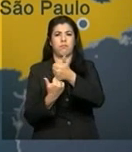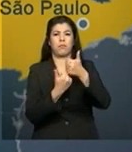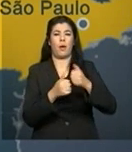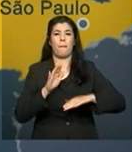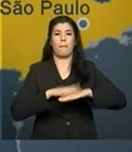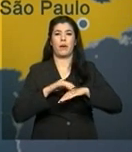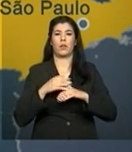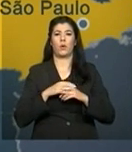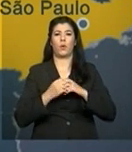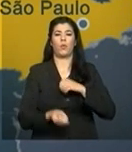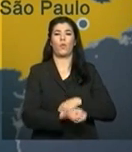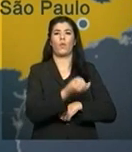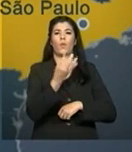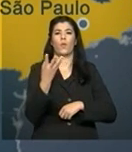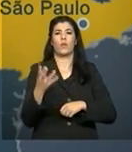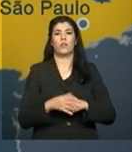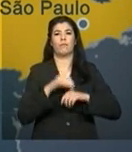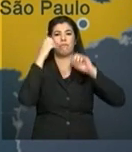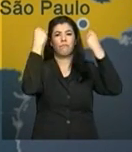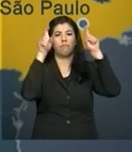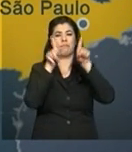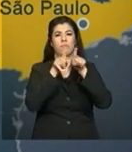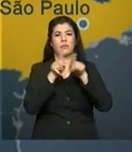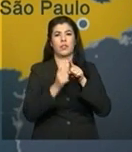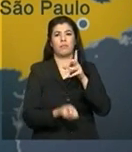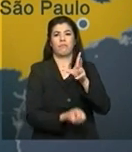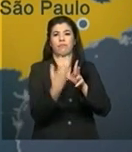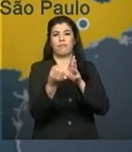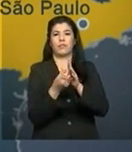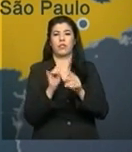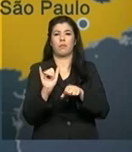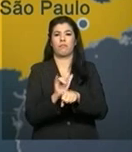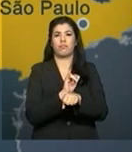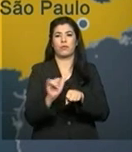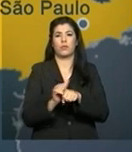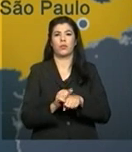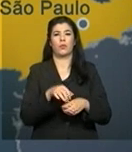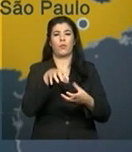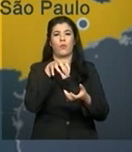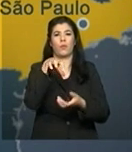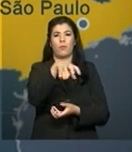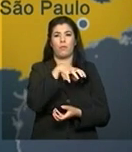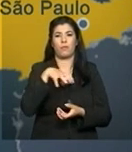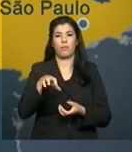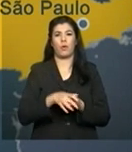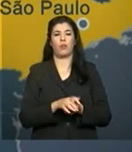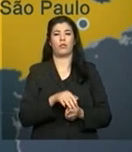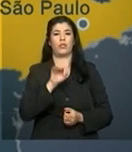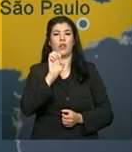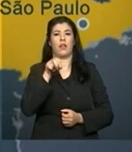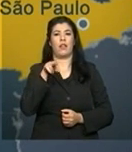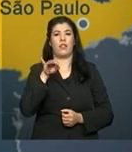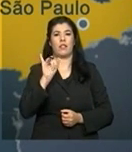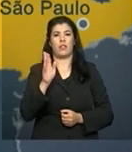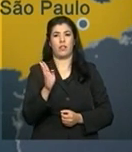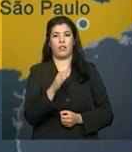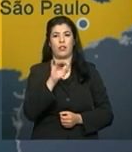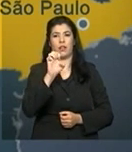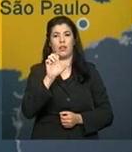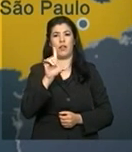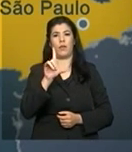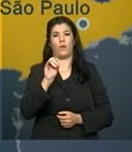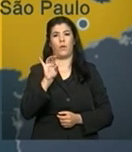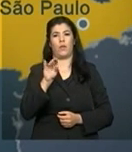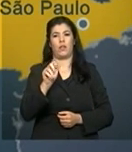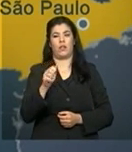indústrias e criar infraestrutura em locais onde está prevista a instalação de parques eólicos, que utilizam o vento para a geração de energia.